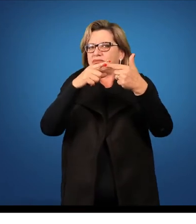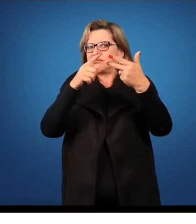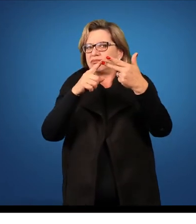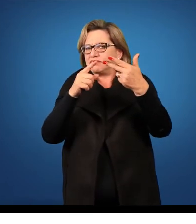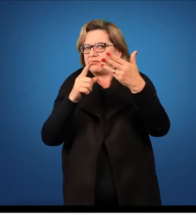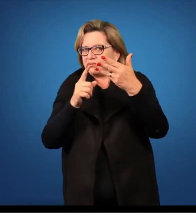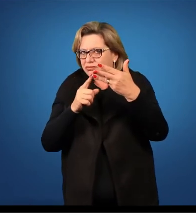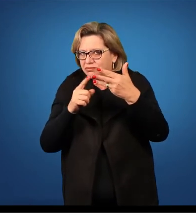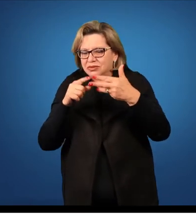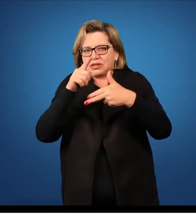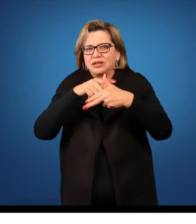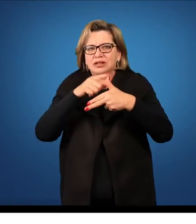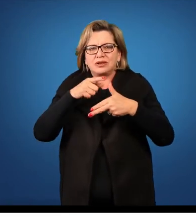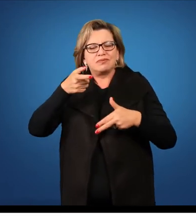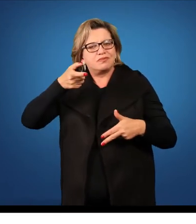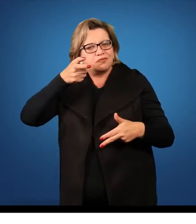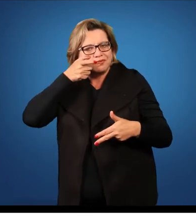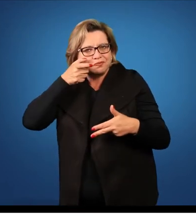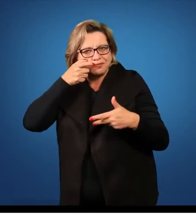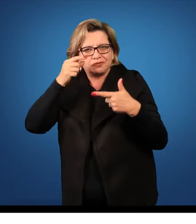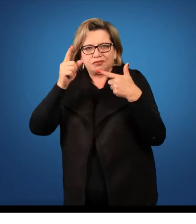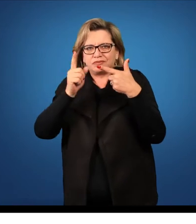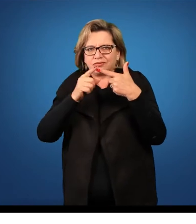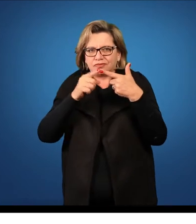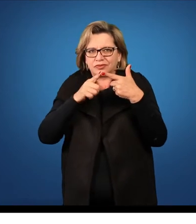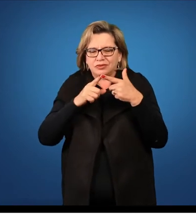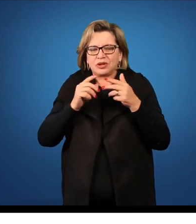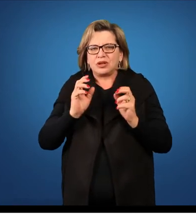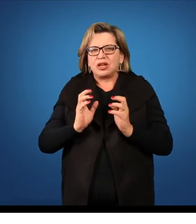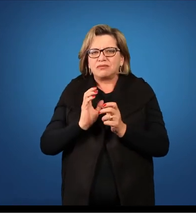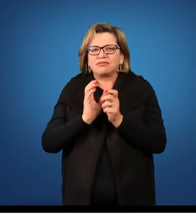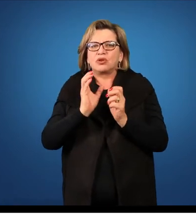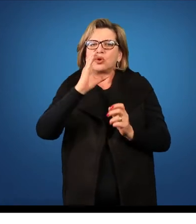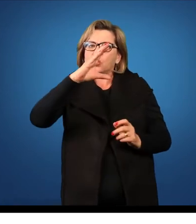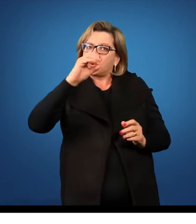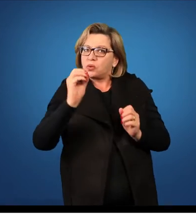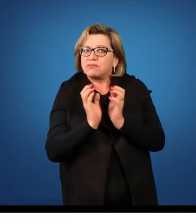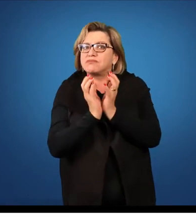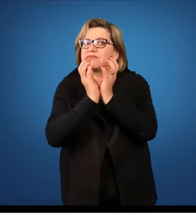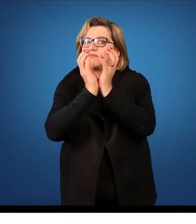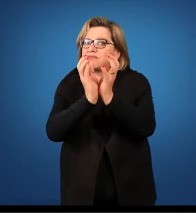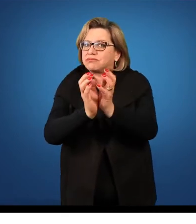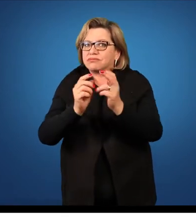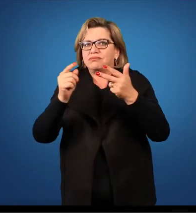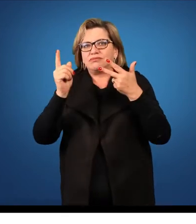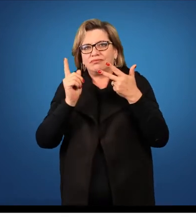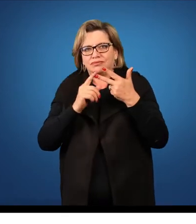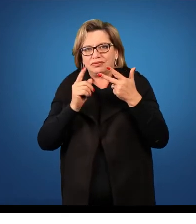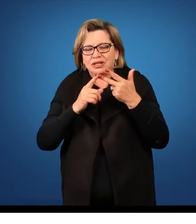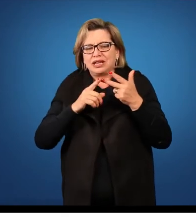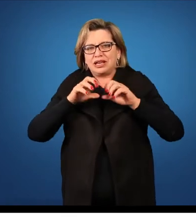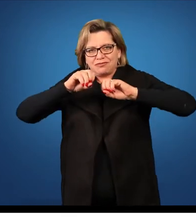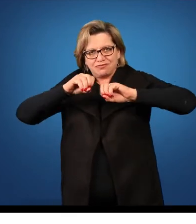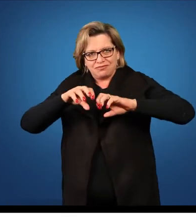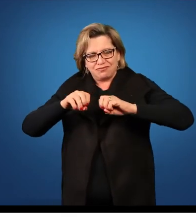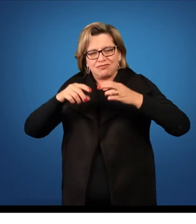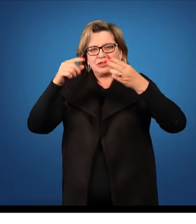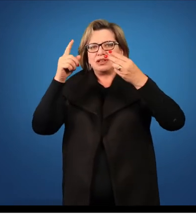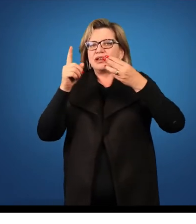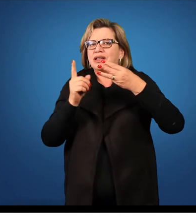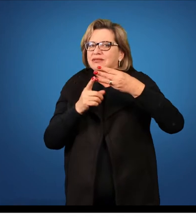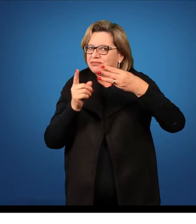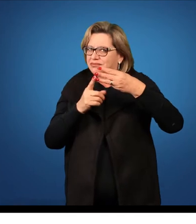A primeira fase é a observação, a segunda fase é a coparticipação, a terceira fase é a regência de classe